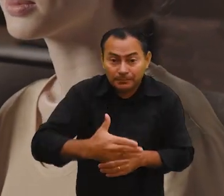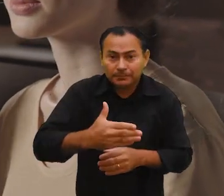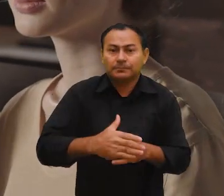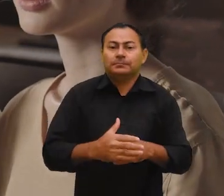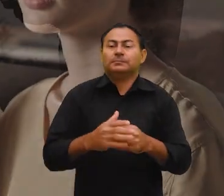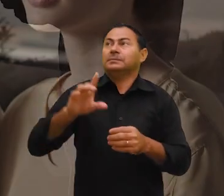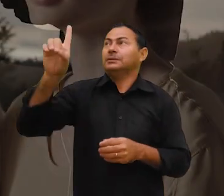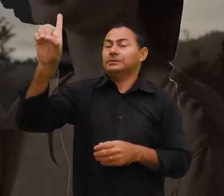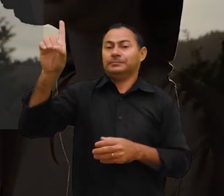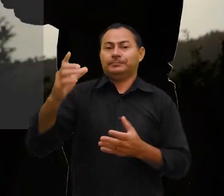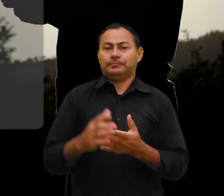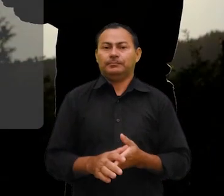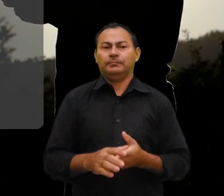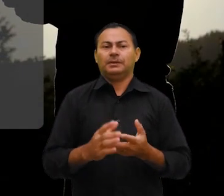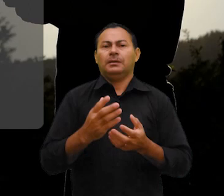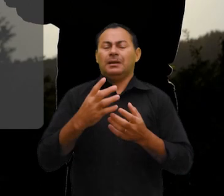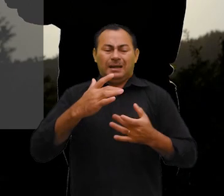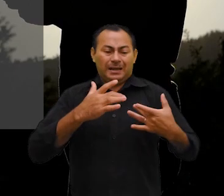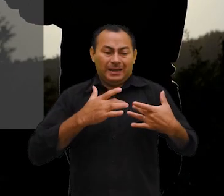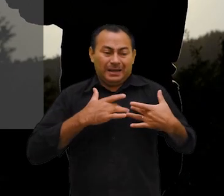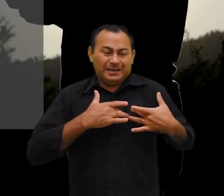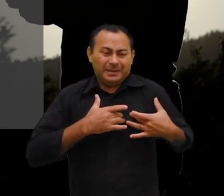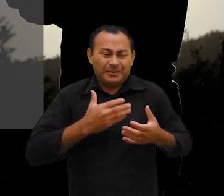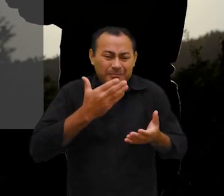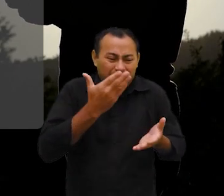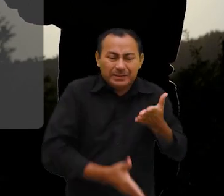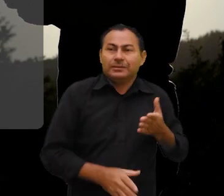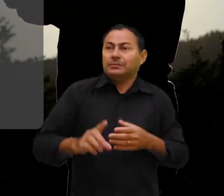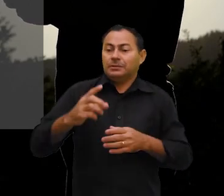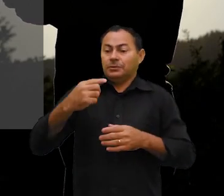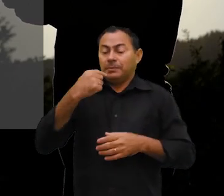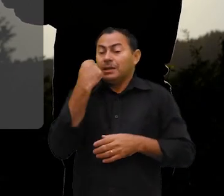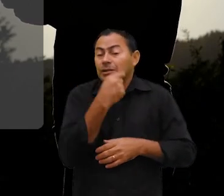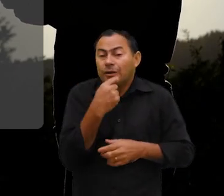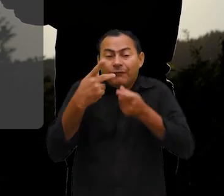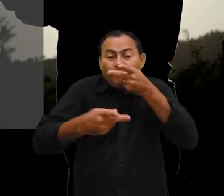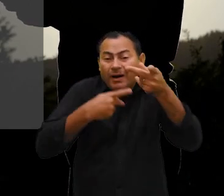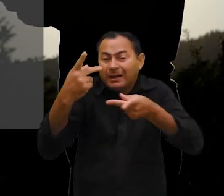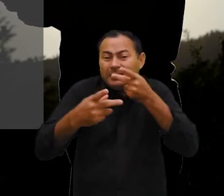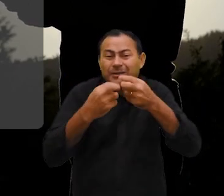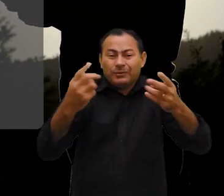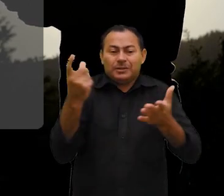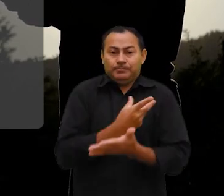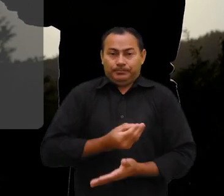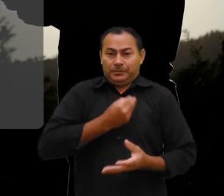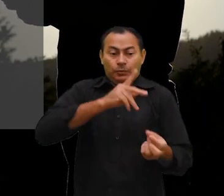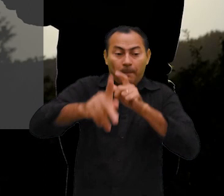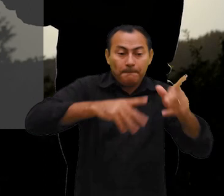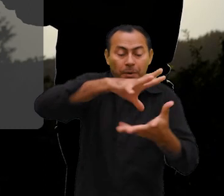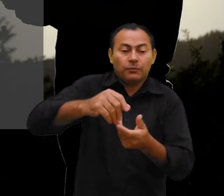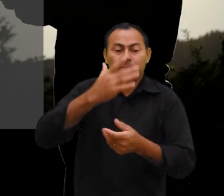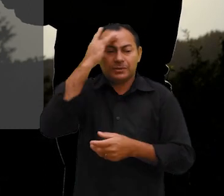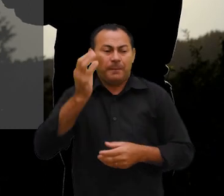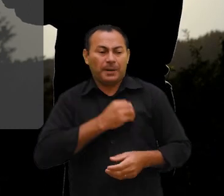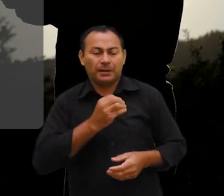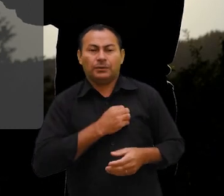presença de Deus. Ai de mim, estou perdido, pois sou um homem de lábios impuros e vivo no meio de um